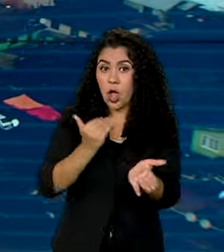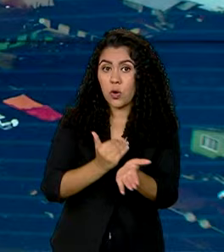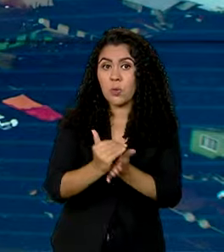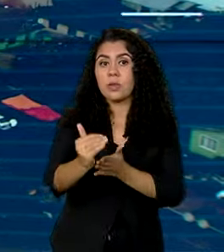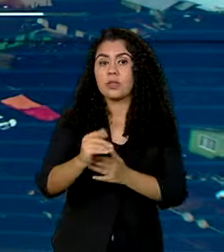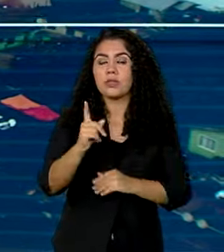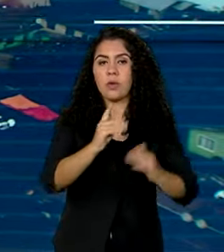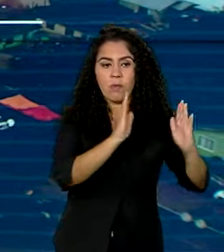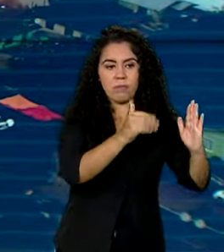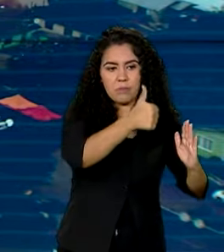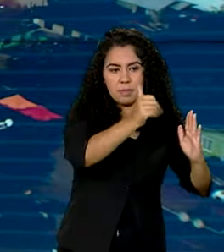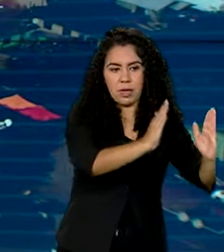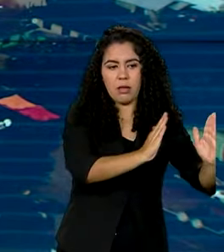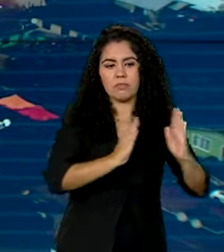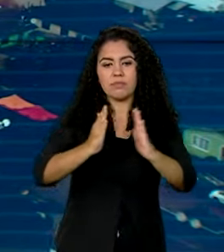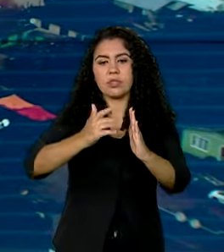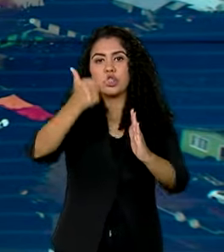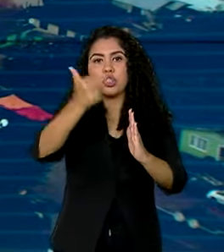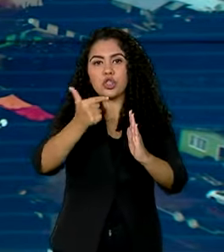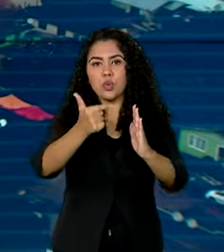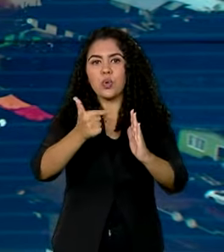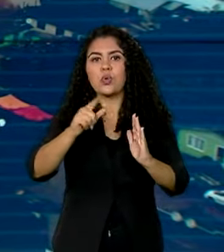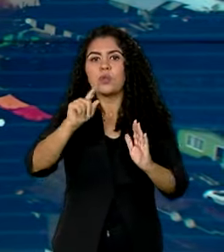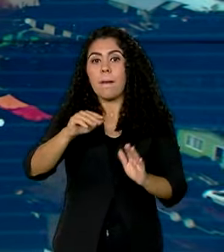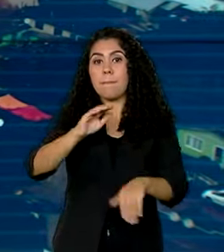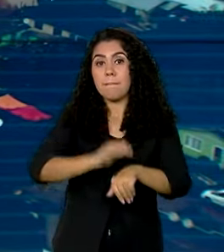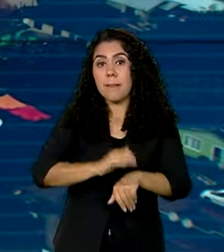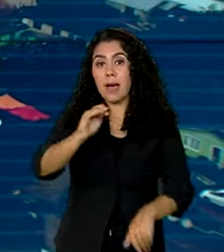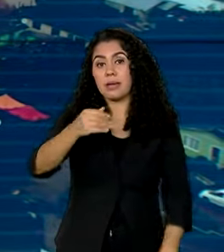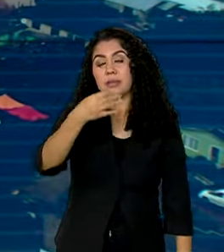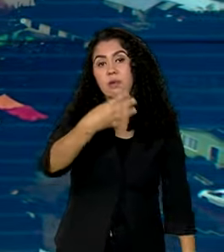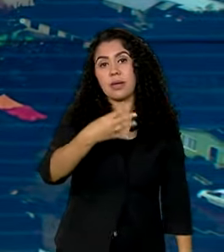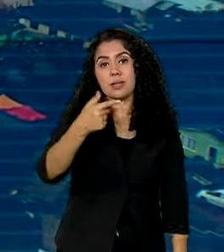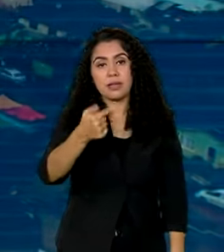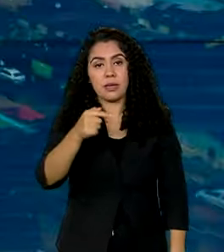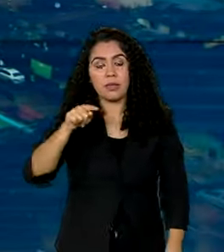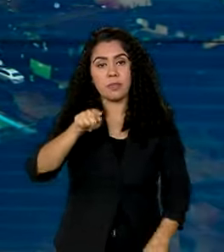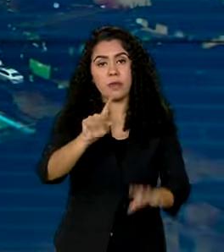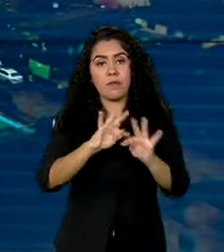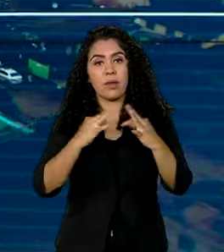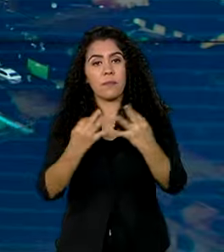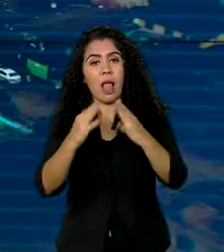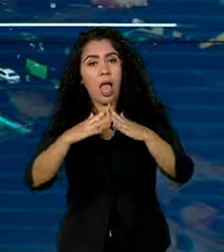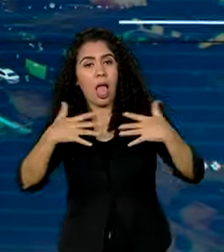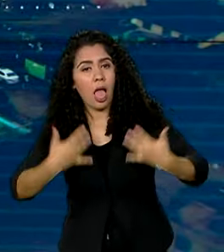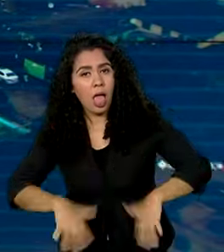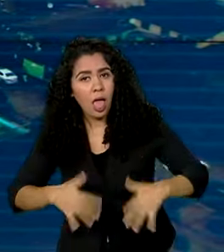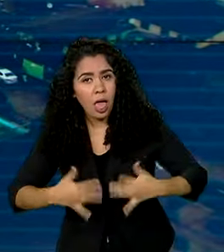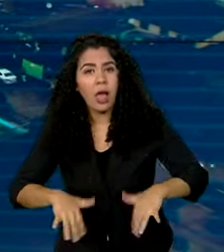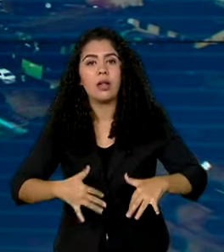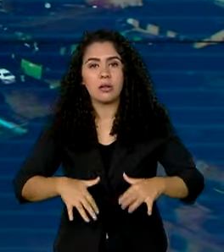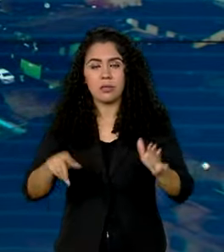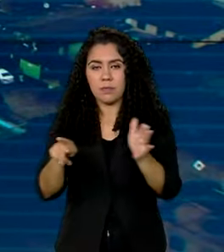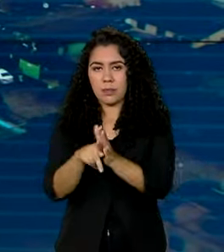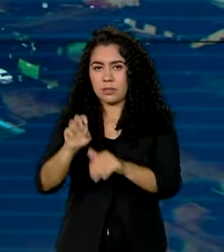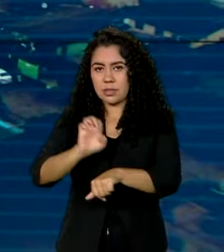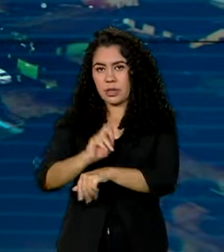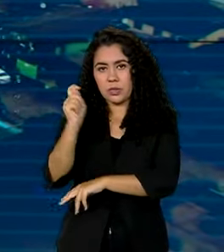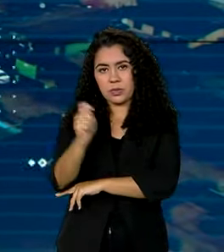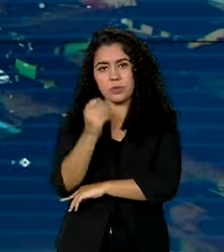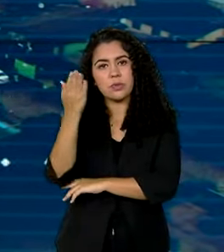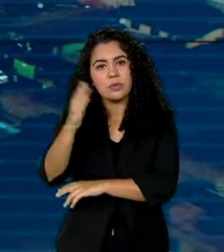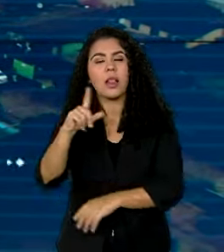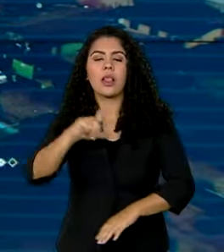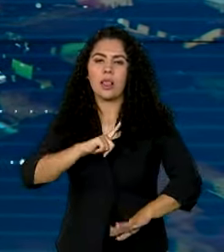segundo lote do auxílio-reconstrução. Mais 47 mil famílias desabrigadas e desalojadas no Rio Grande do Sul